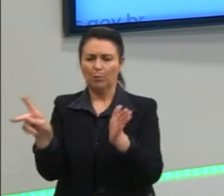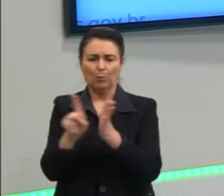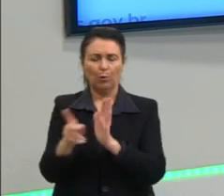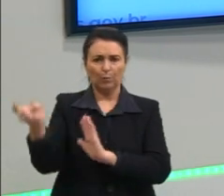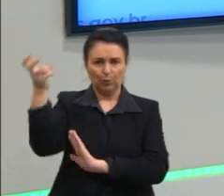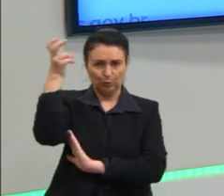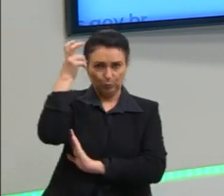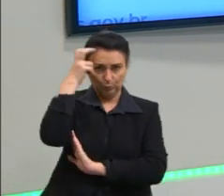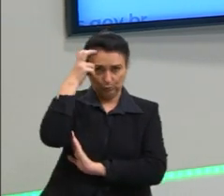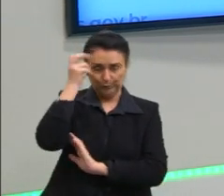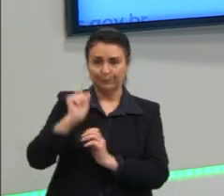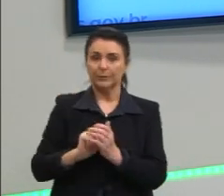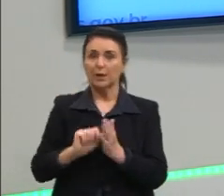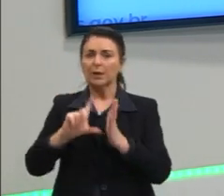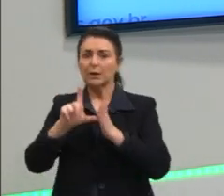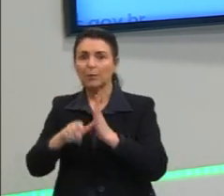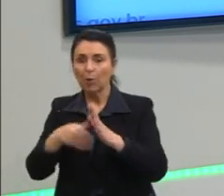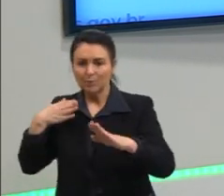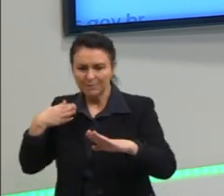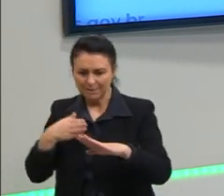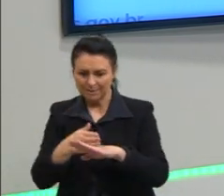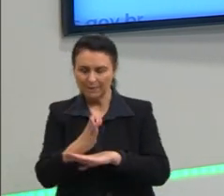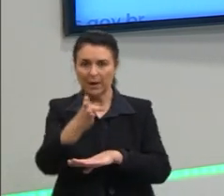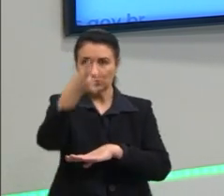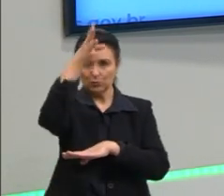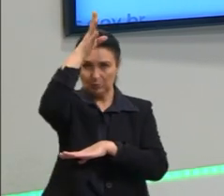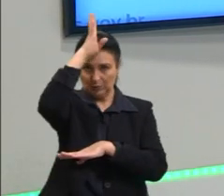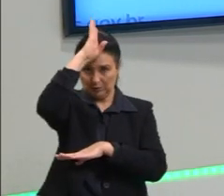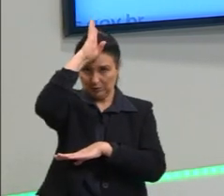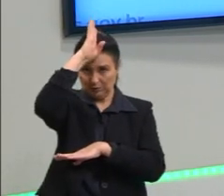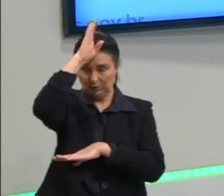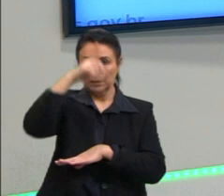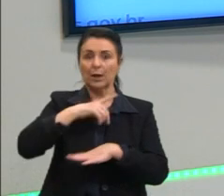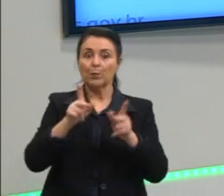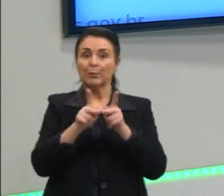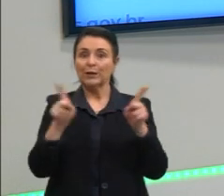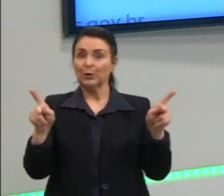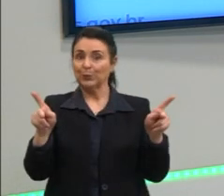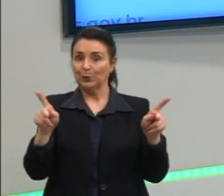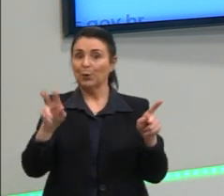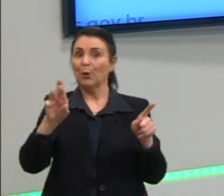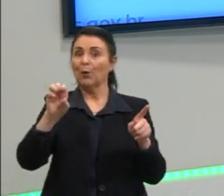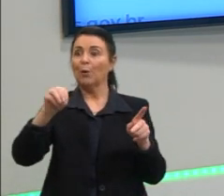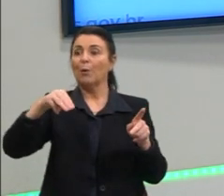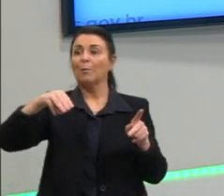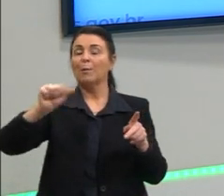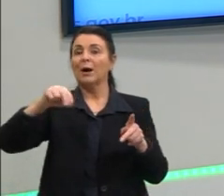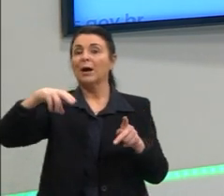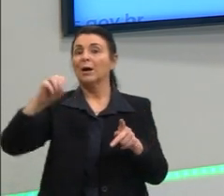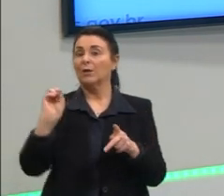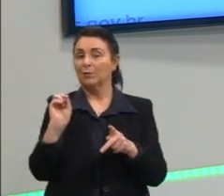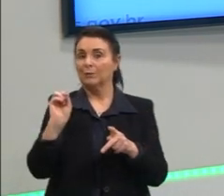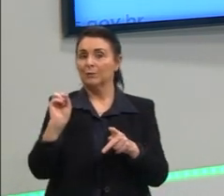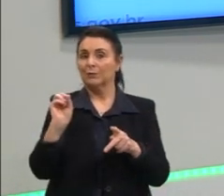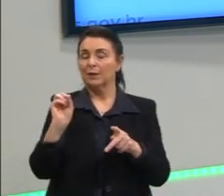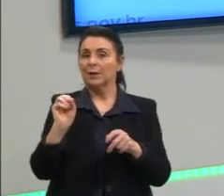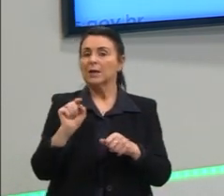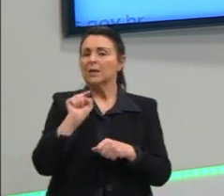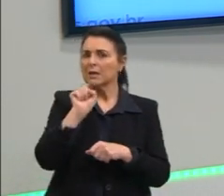invasão dos romanos, nós vamos ter esse período romano, onde os romanos vão ficar